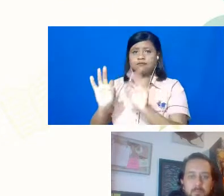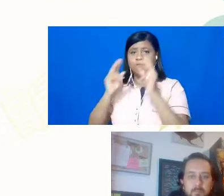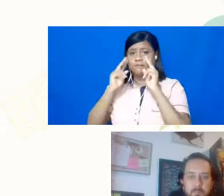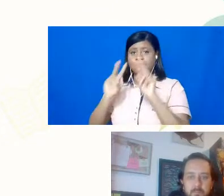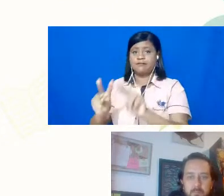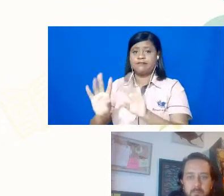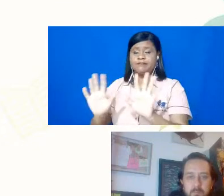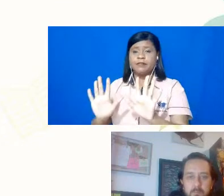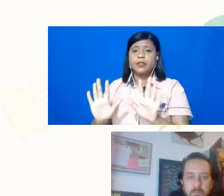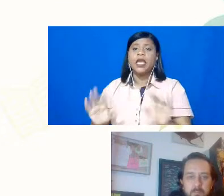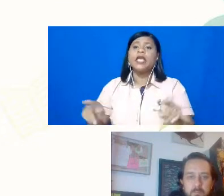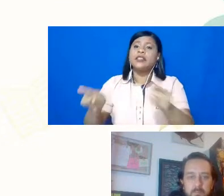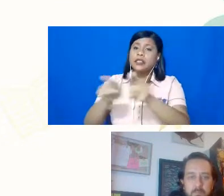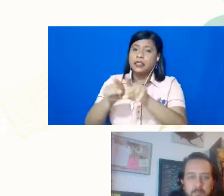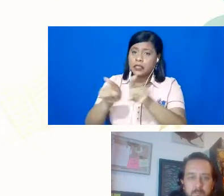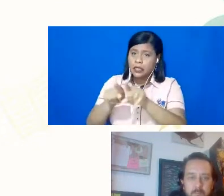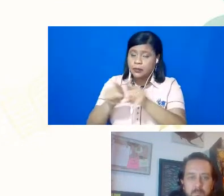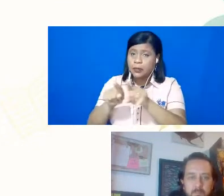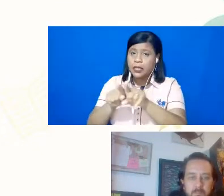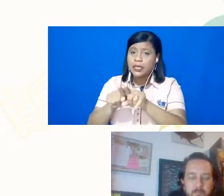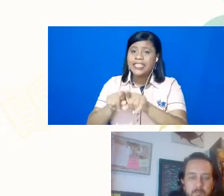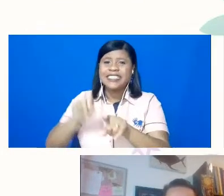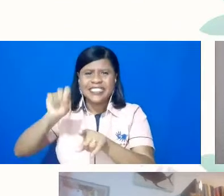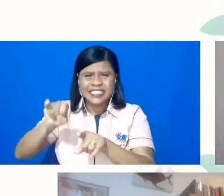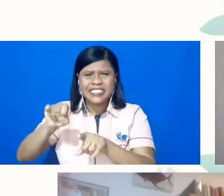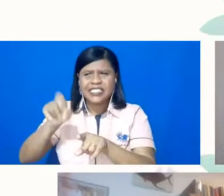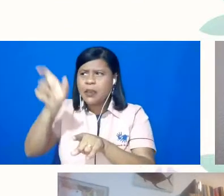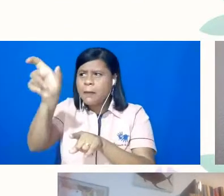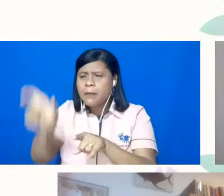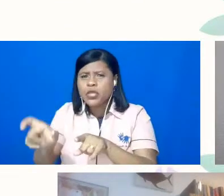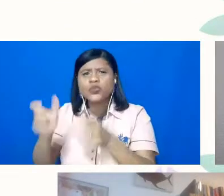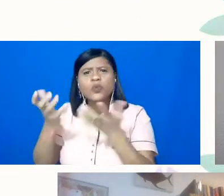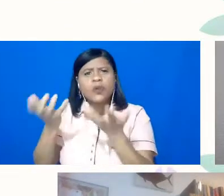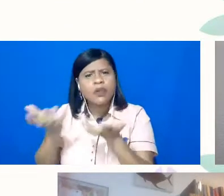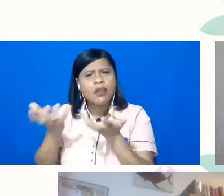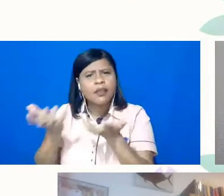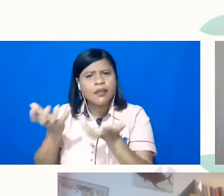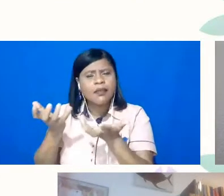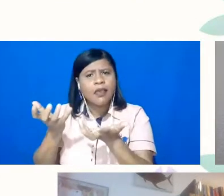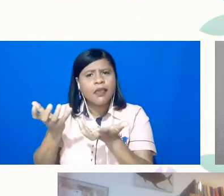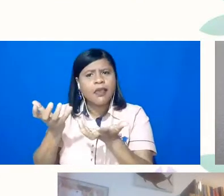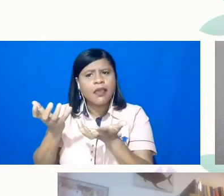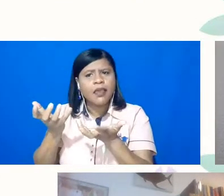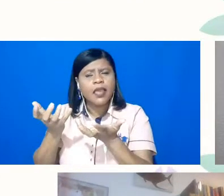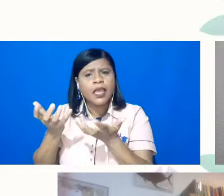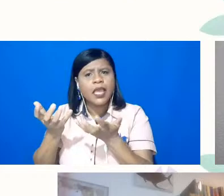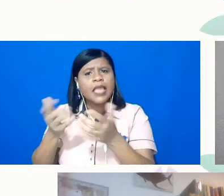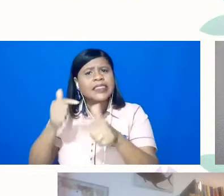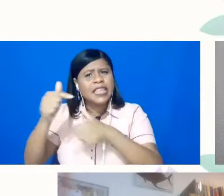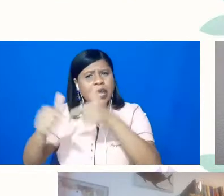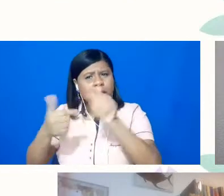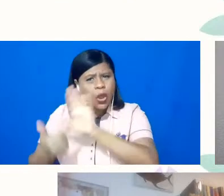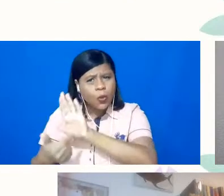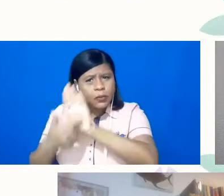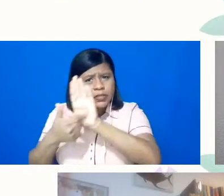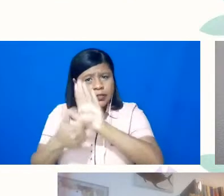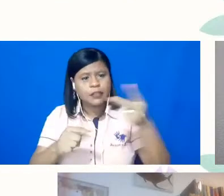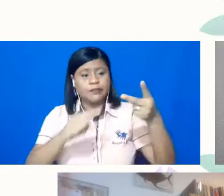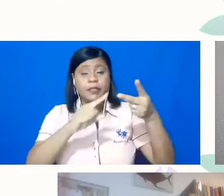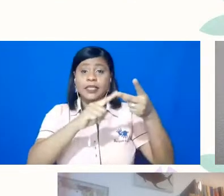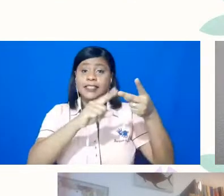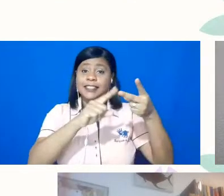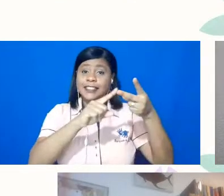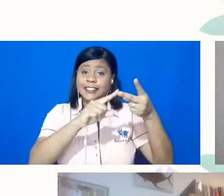além disso, se o participante desejar, né, fazer a submissão de um trabalho, aí ele faz isso num segundo